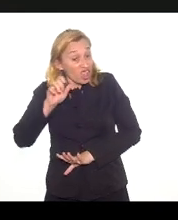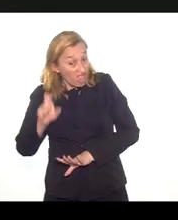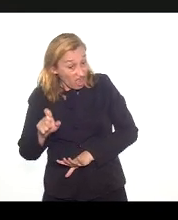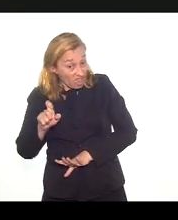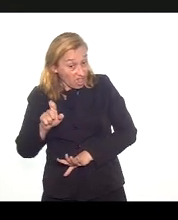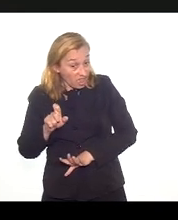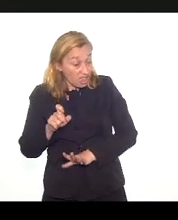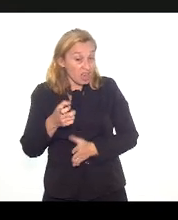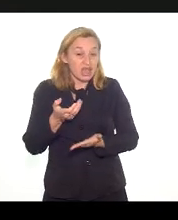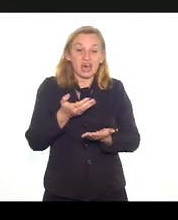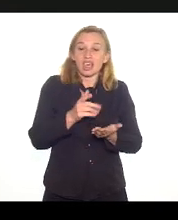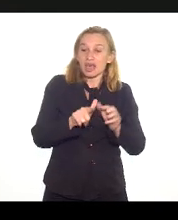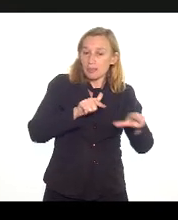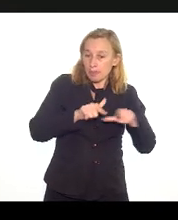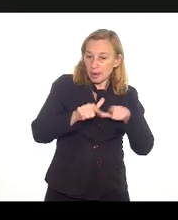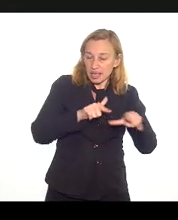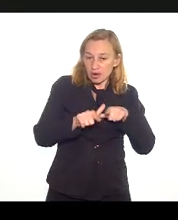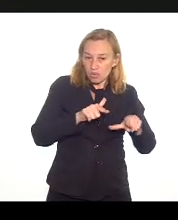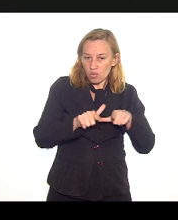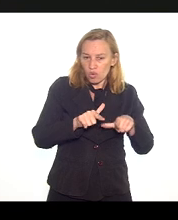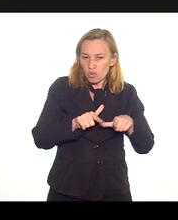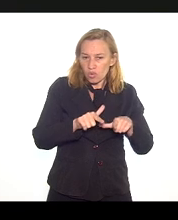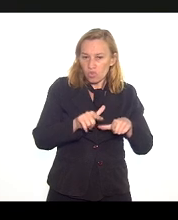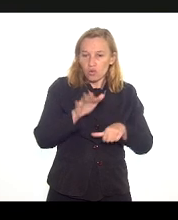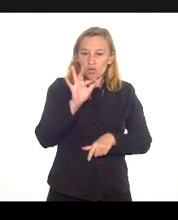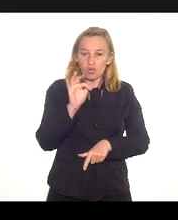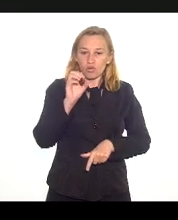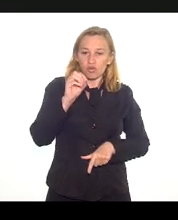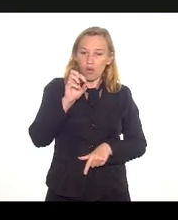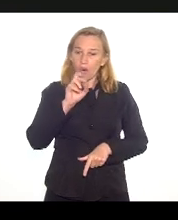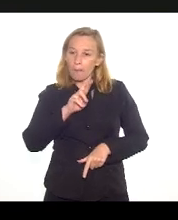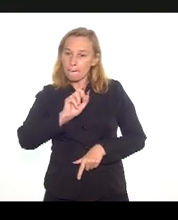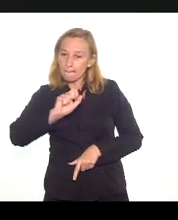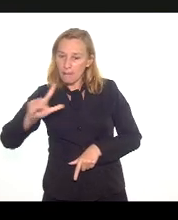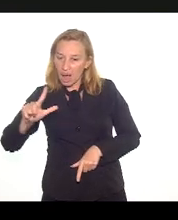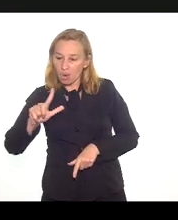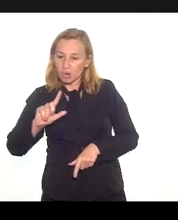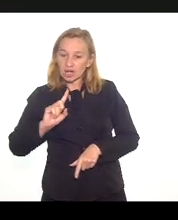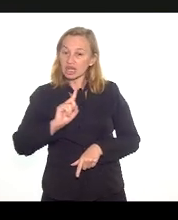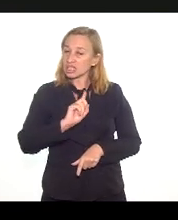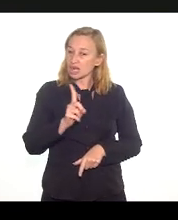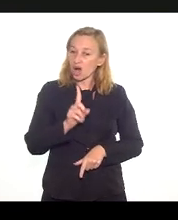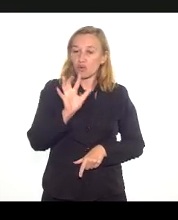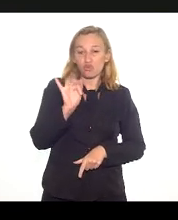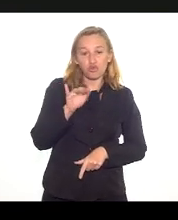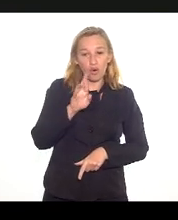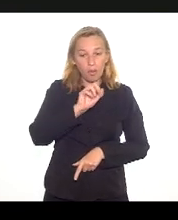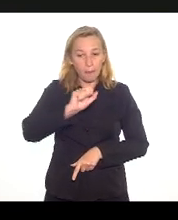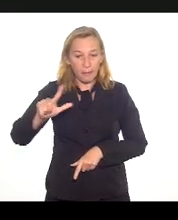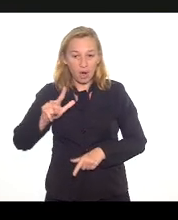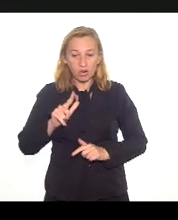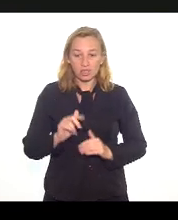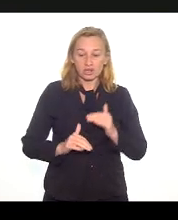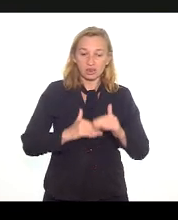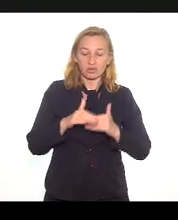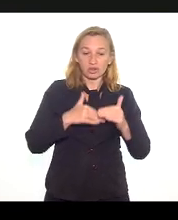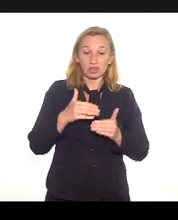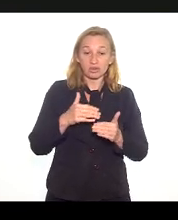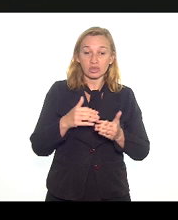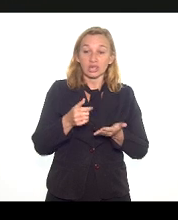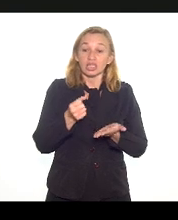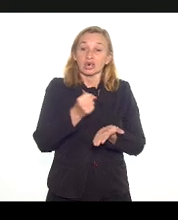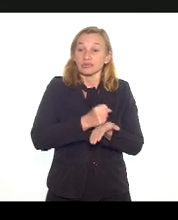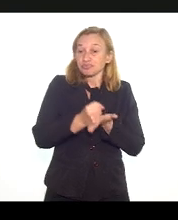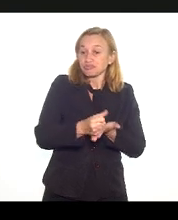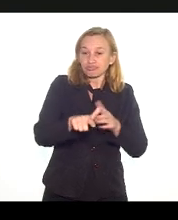pega o emprego formal e informal, ela está dando um dado totalmente diferente para o Estado do Rio de Janeiro da evolução do emprego que gente tem assinado.